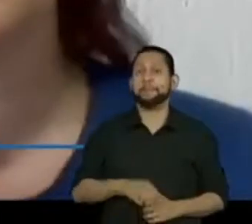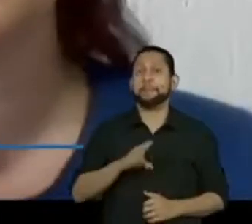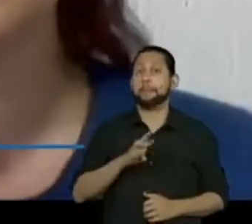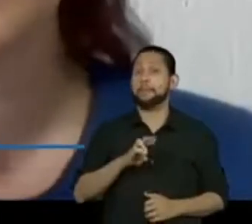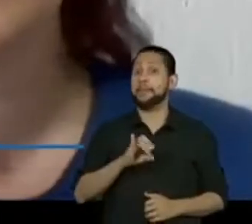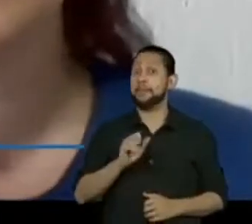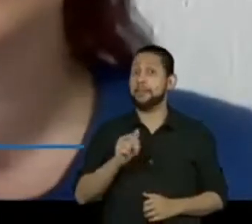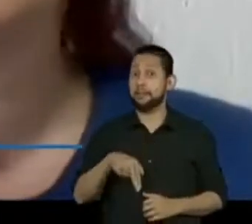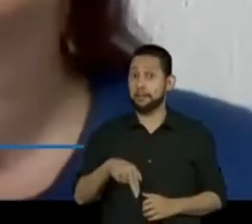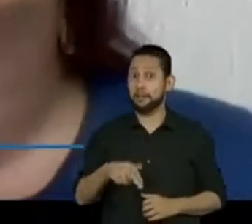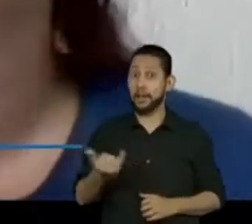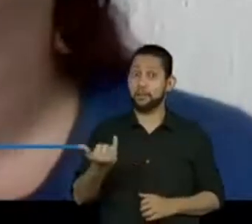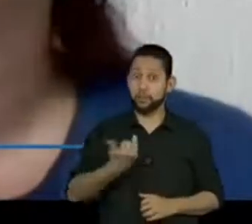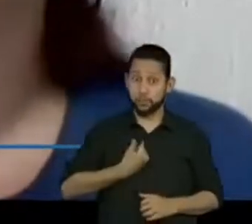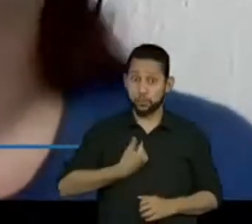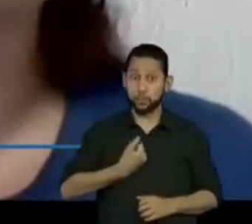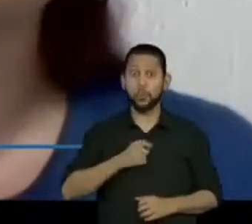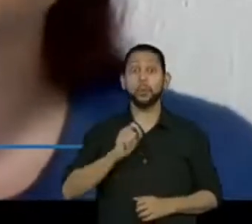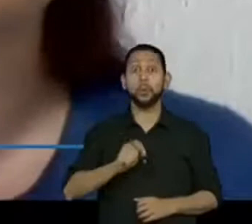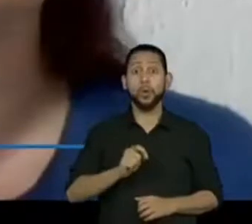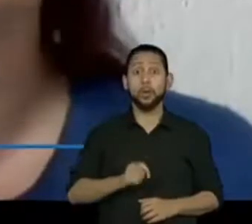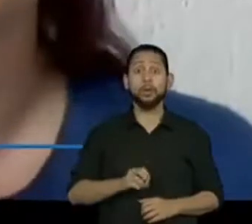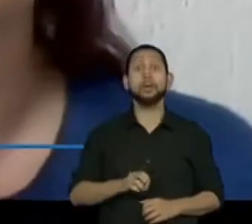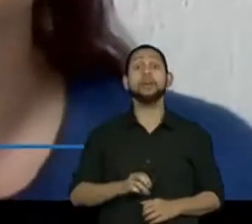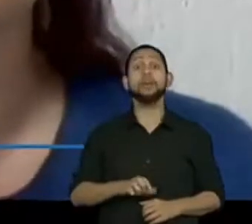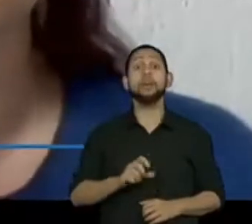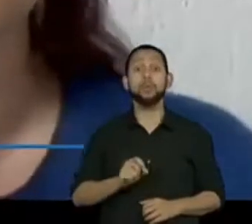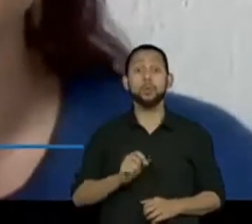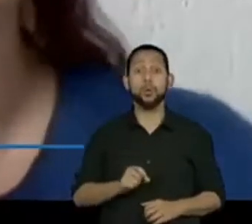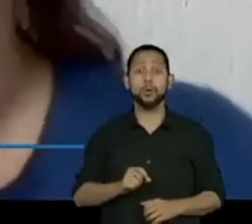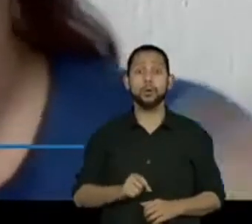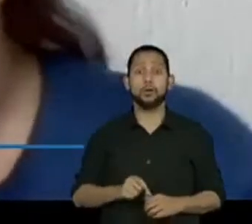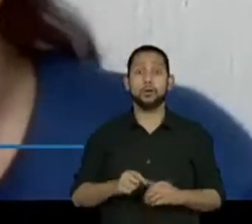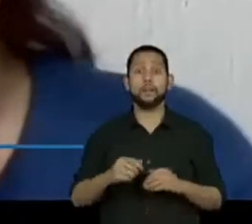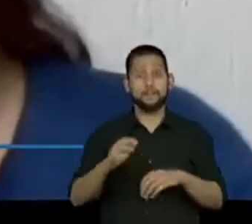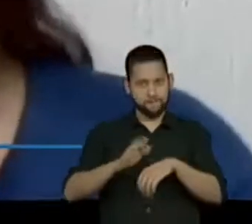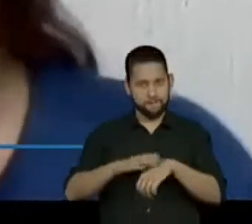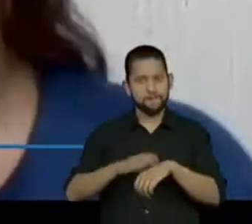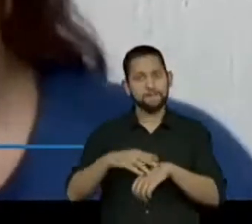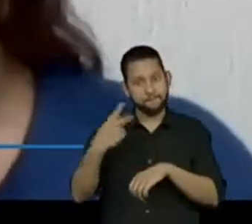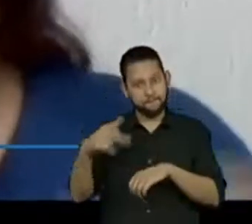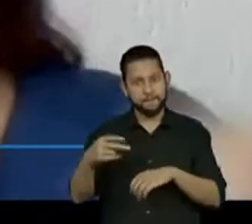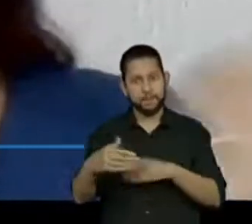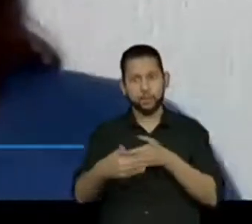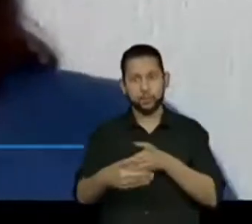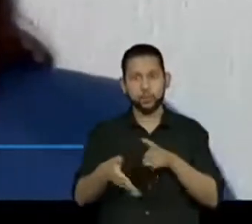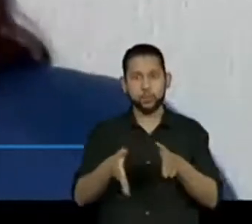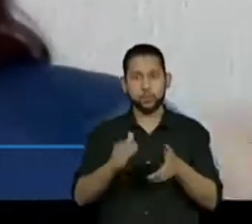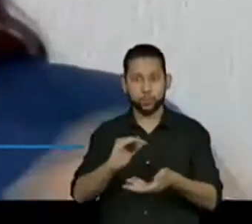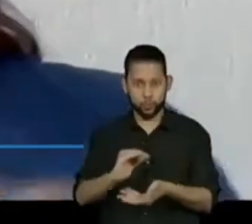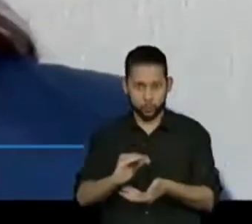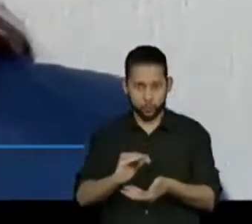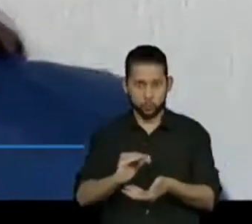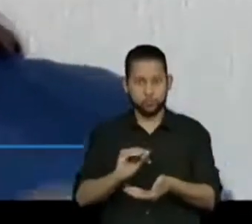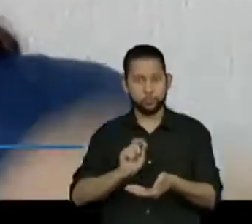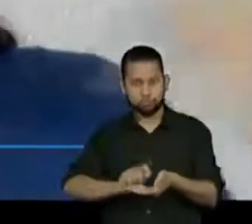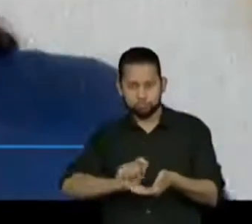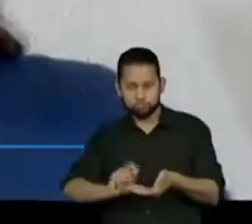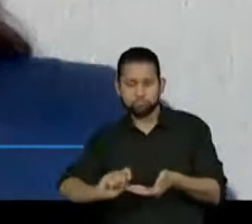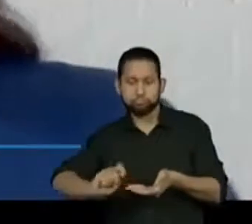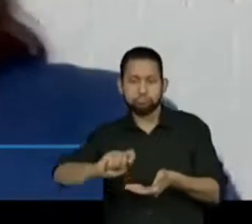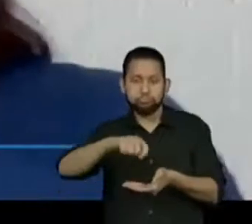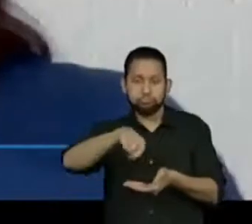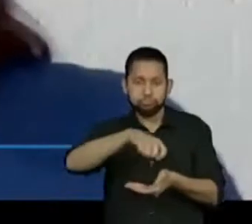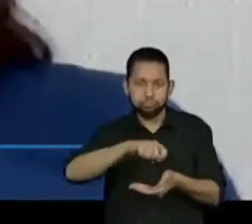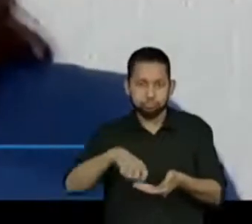dizendo para a professora Ana Cristina que ele fez o cubo. Aí ele já vai poder fazer um dado, como o nosso aqui,